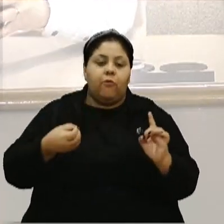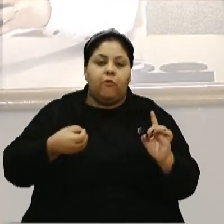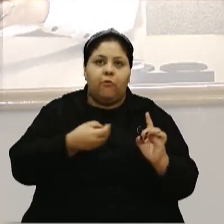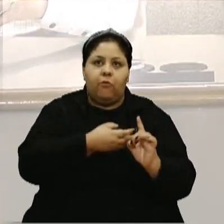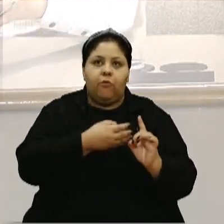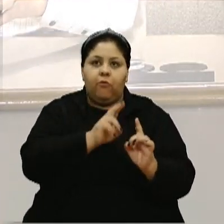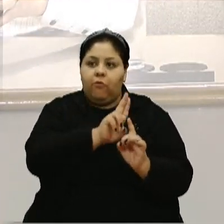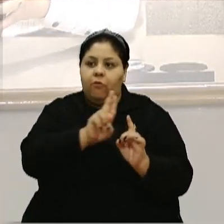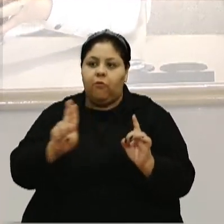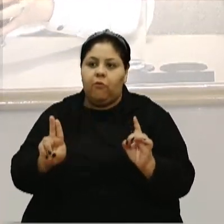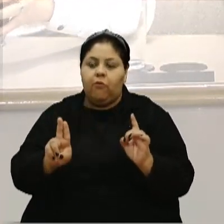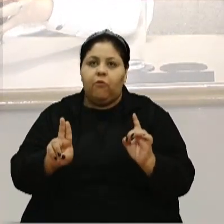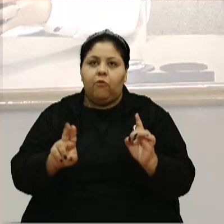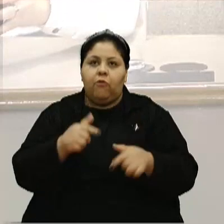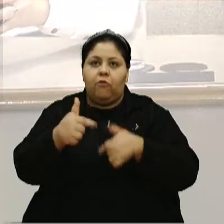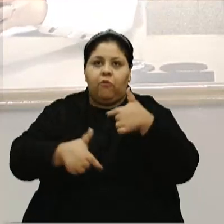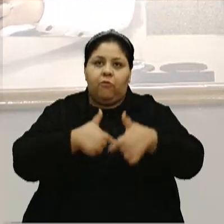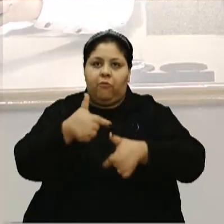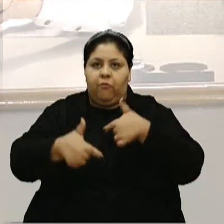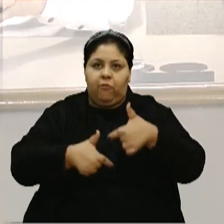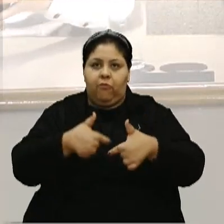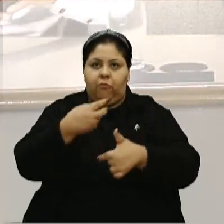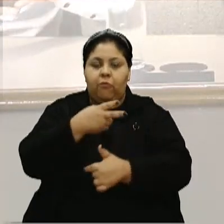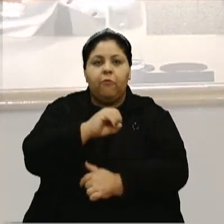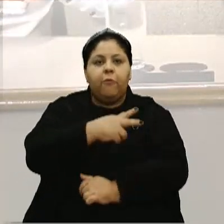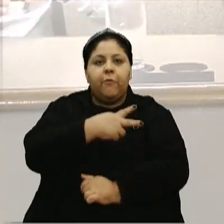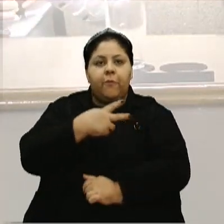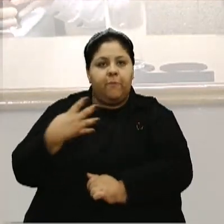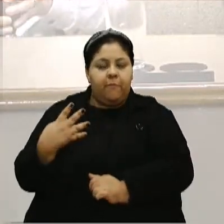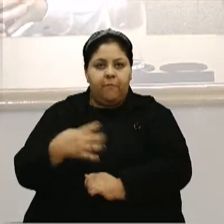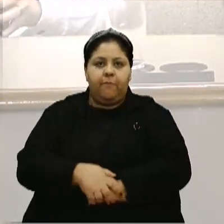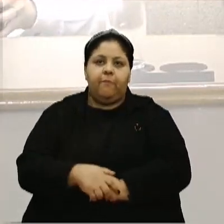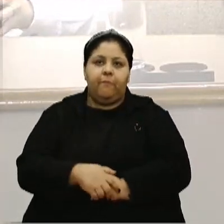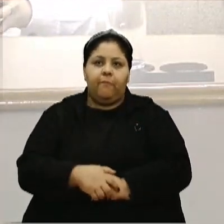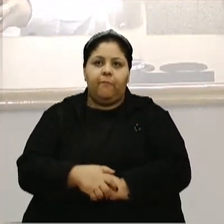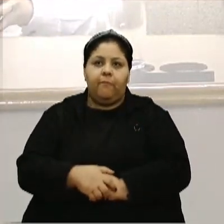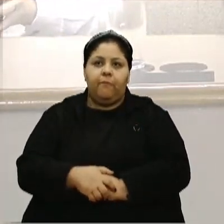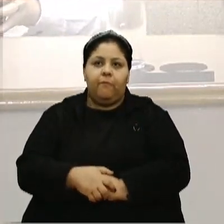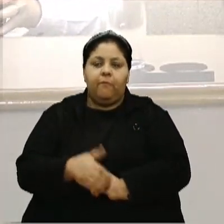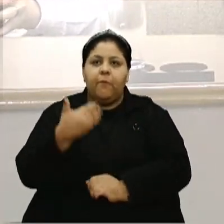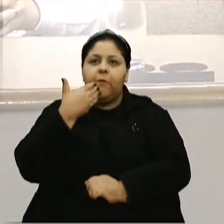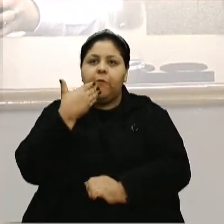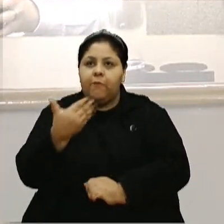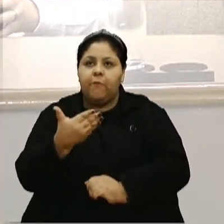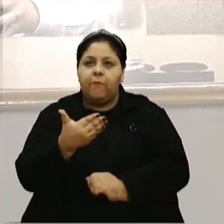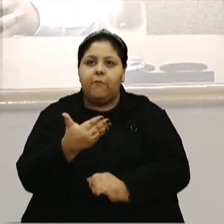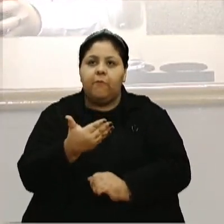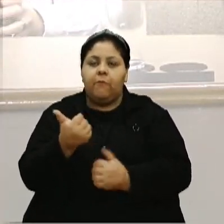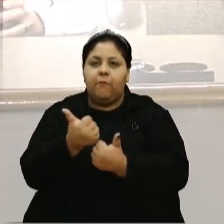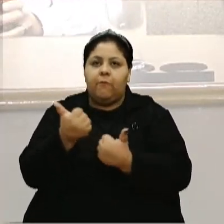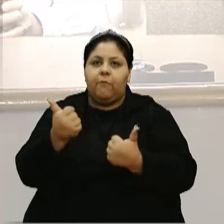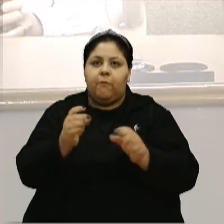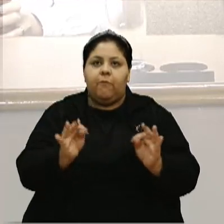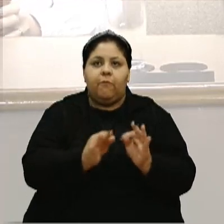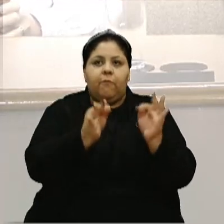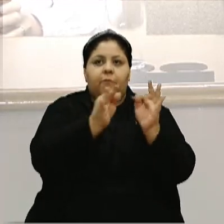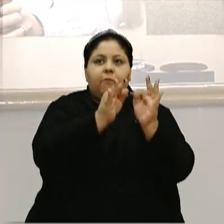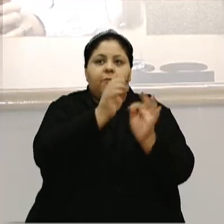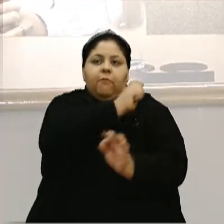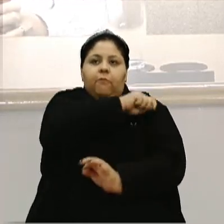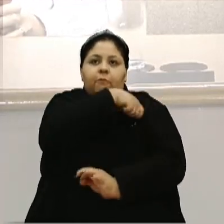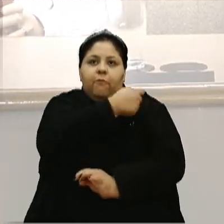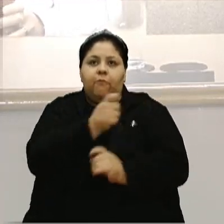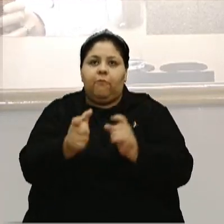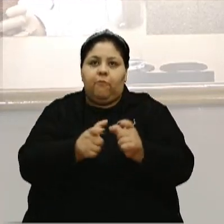de nomeações cargos para o exercício de 2024. Consultada a assessoria técnica desta Comissão de Desenvolvimento Econômico, Fiscalização, Controle